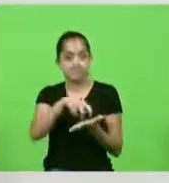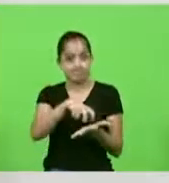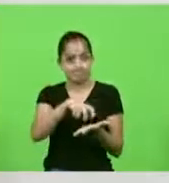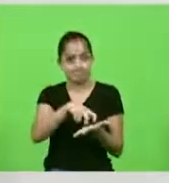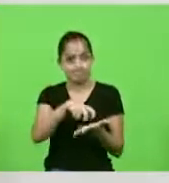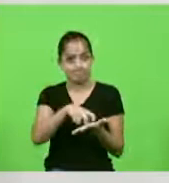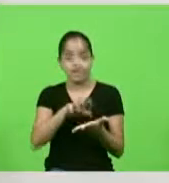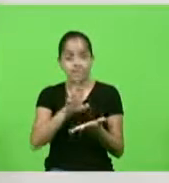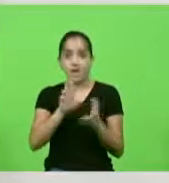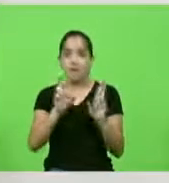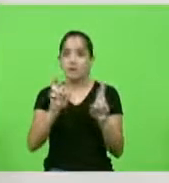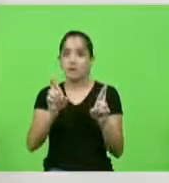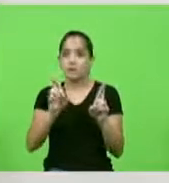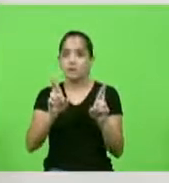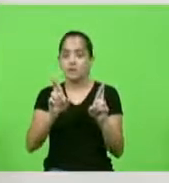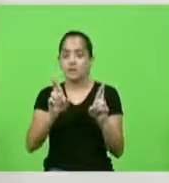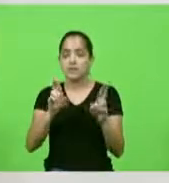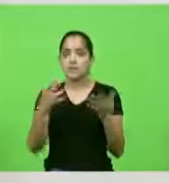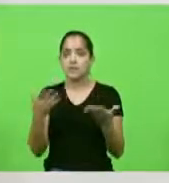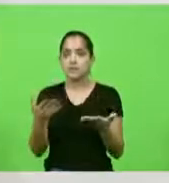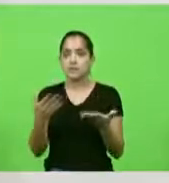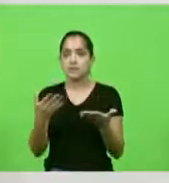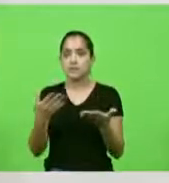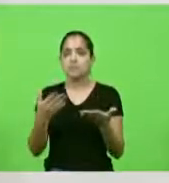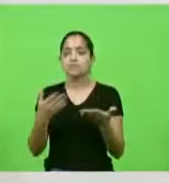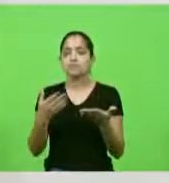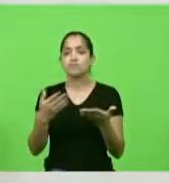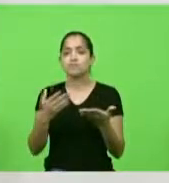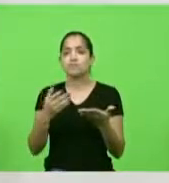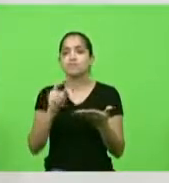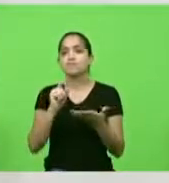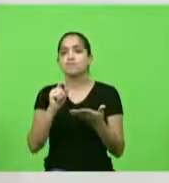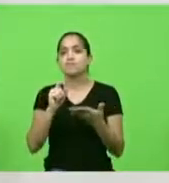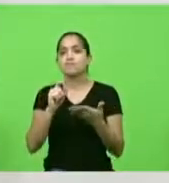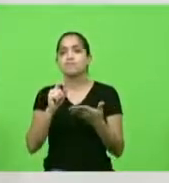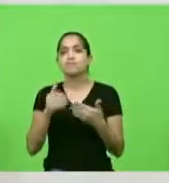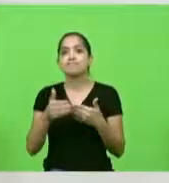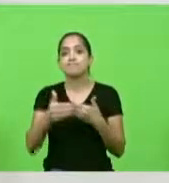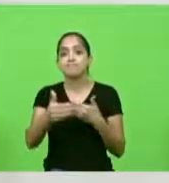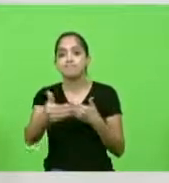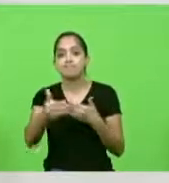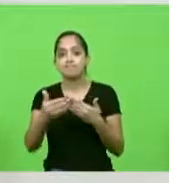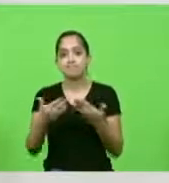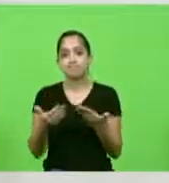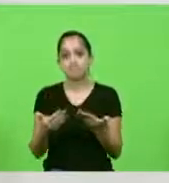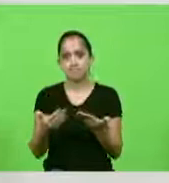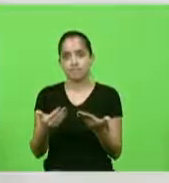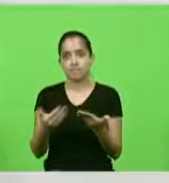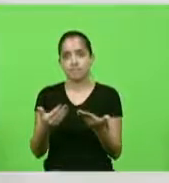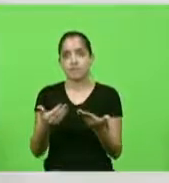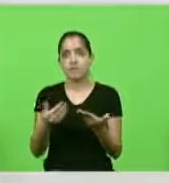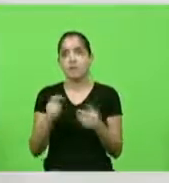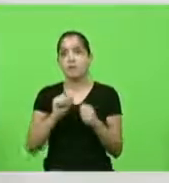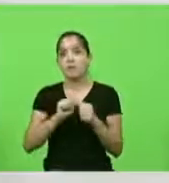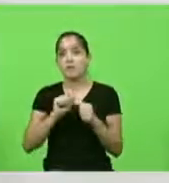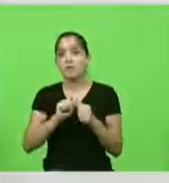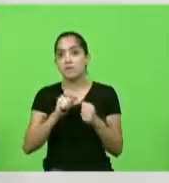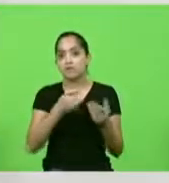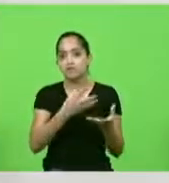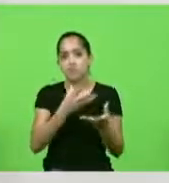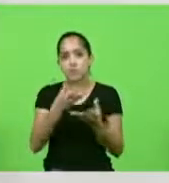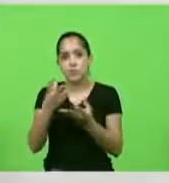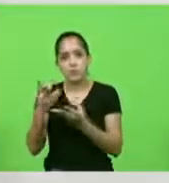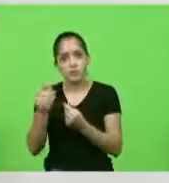esperança acaba por dar lugar ao discreto e faz com que tantos milhões de